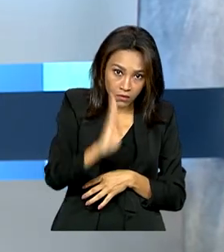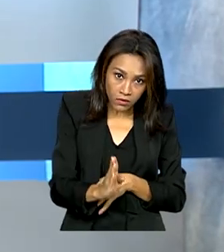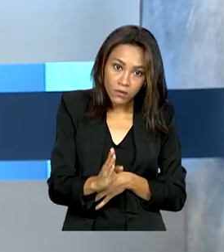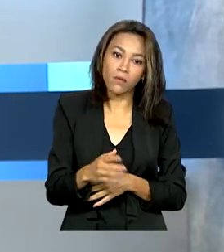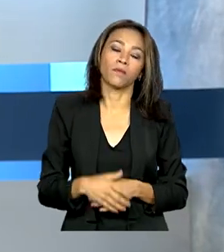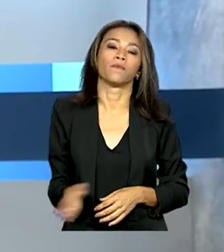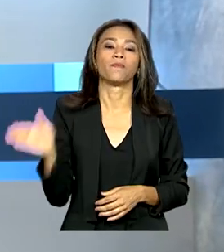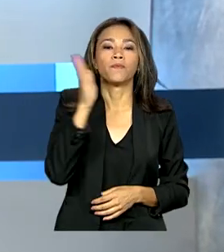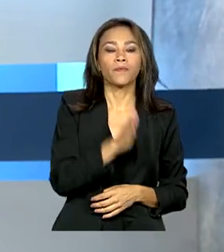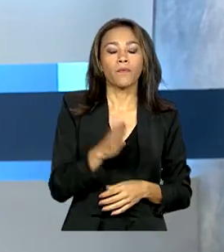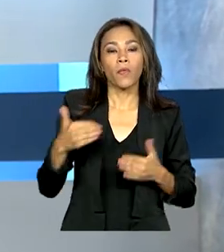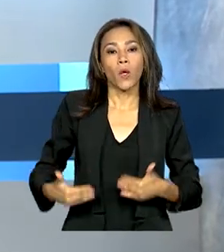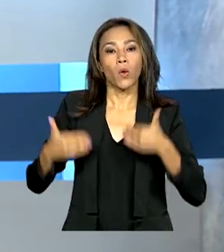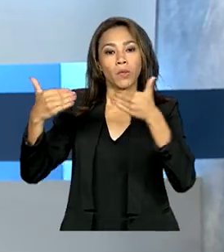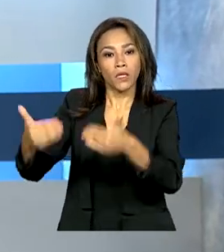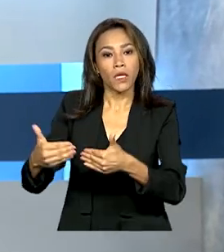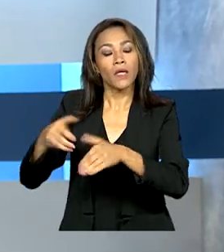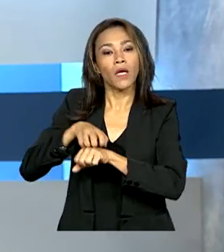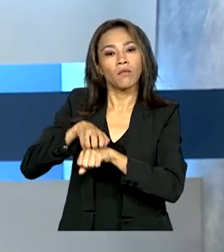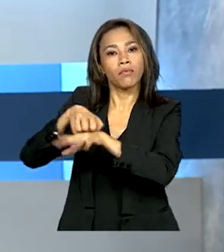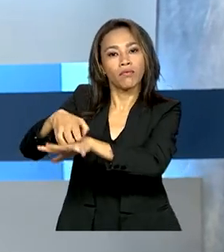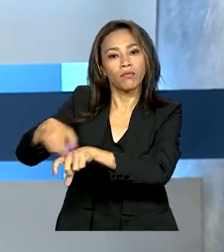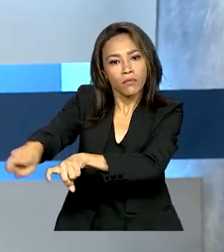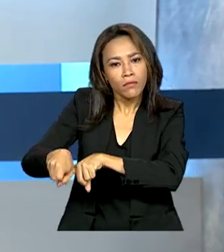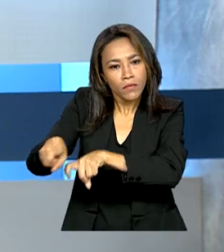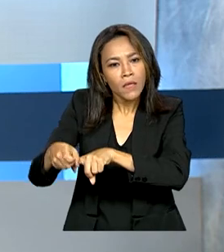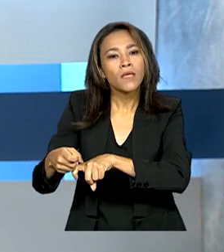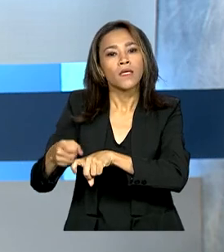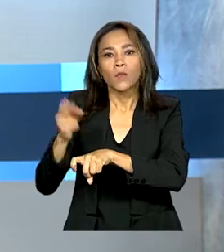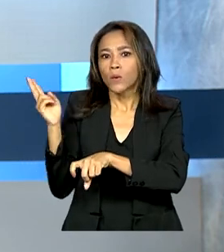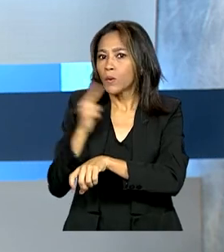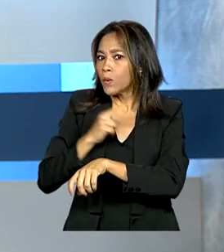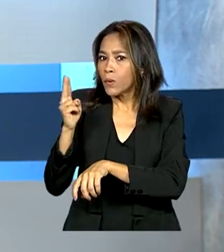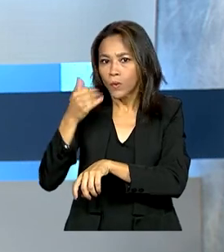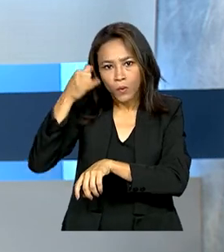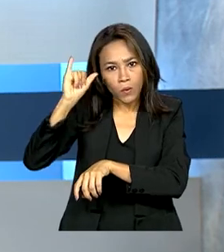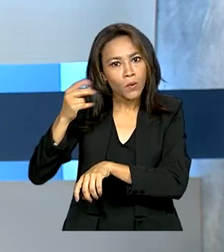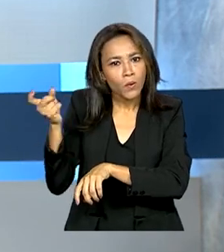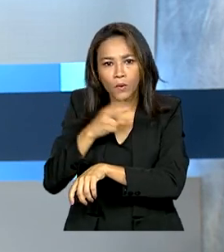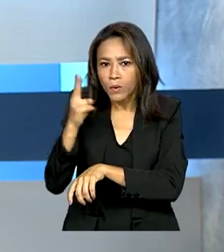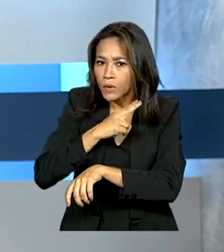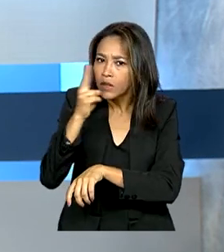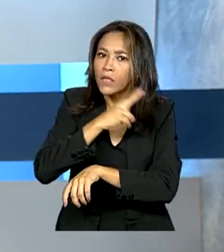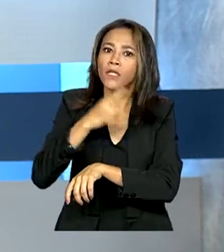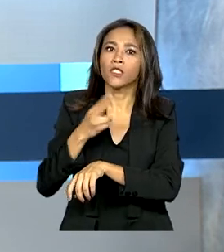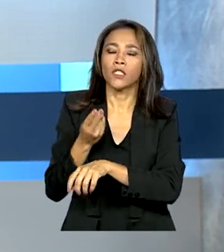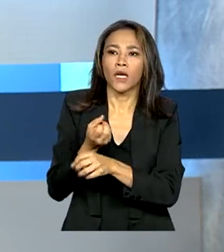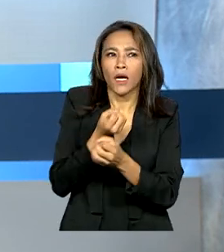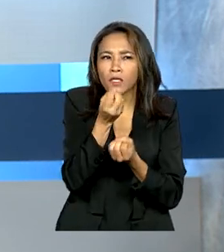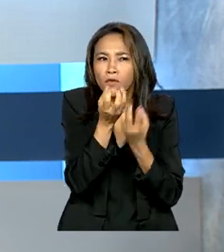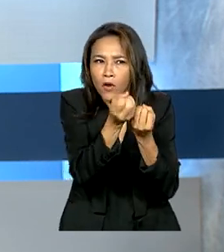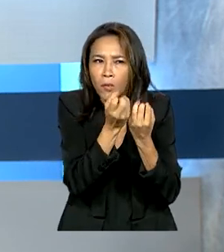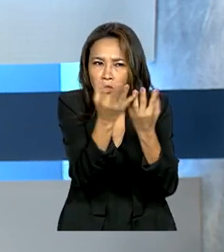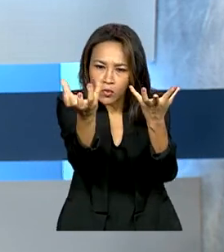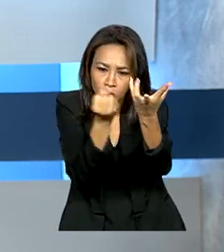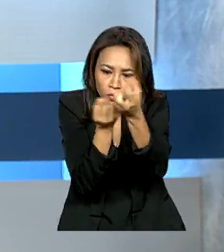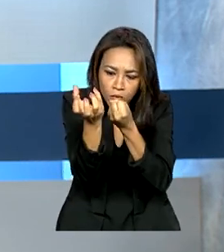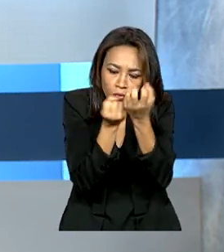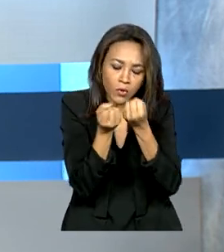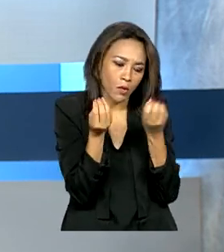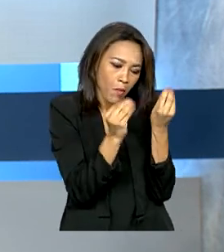O Ministério da Agricultura e Pecuária iniciou imediatamente a inclusão das informações no sistema para